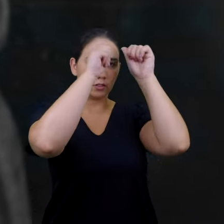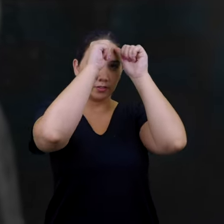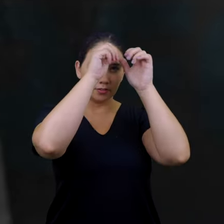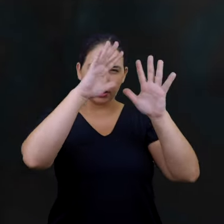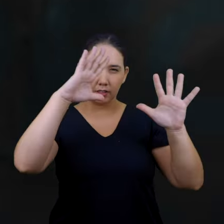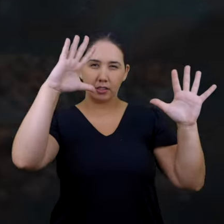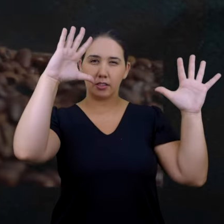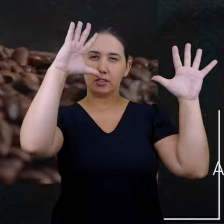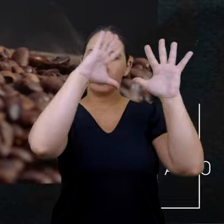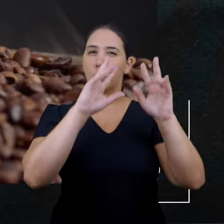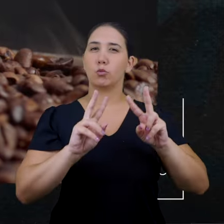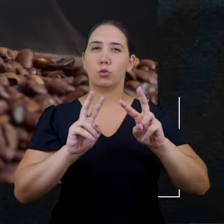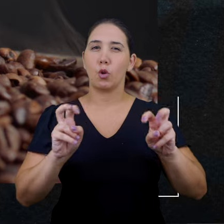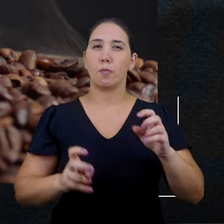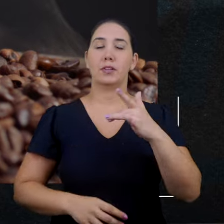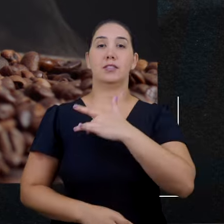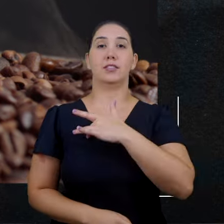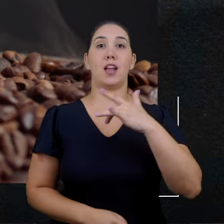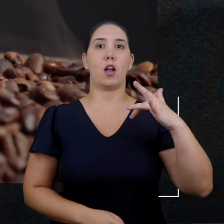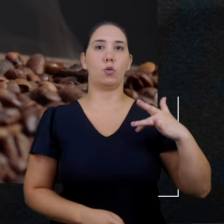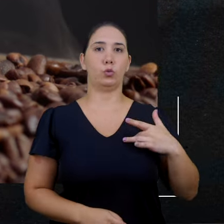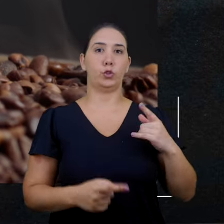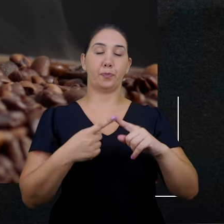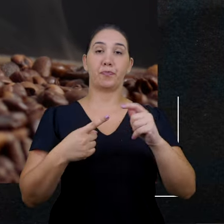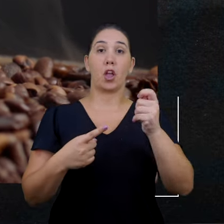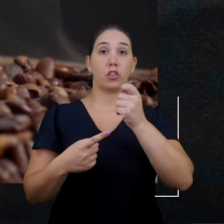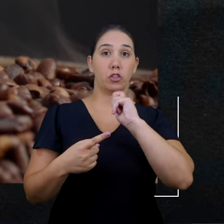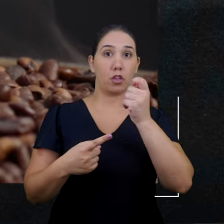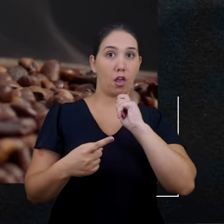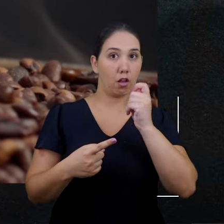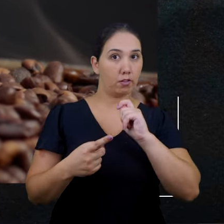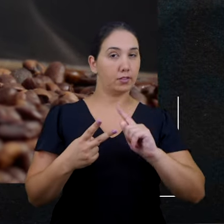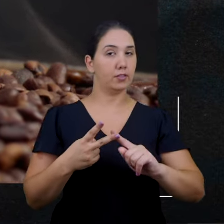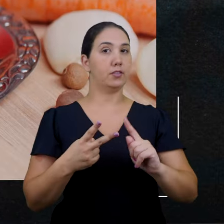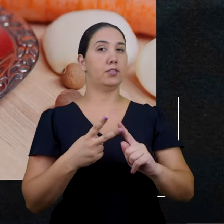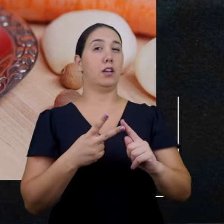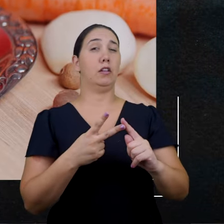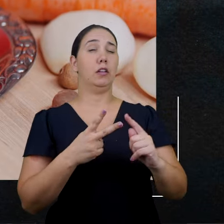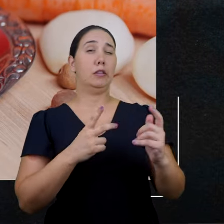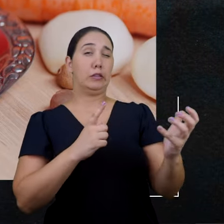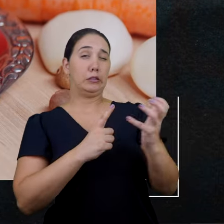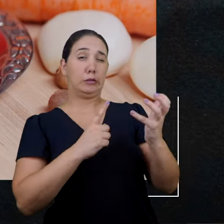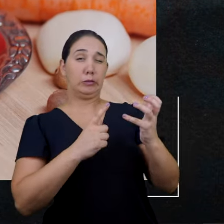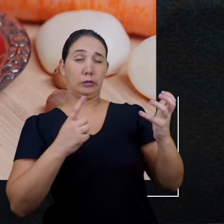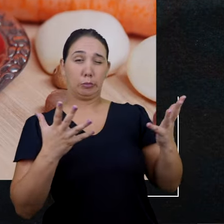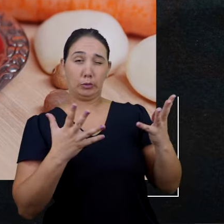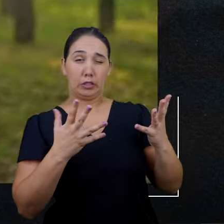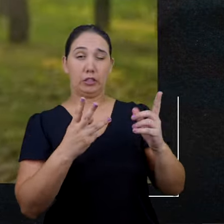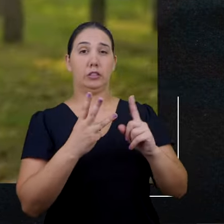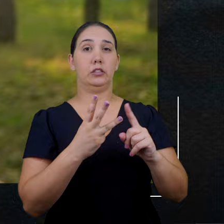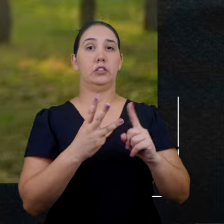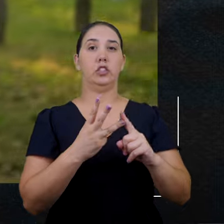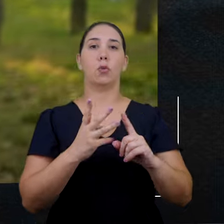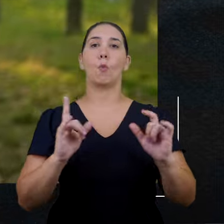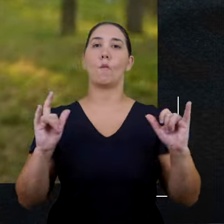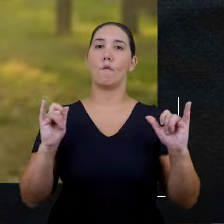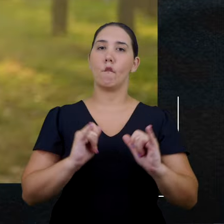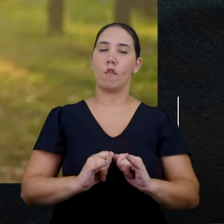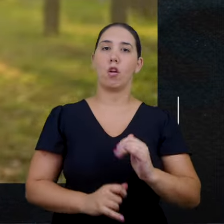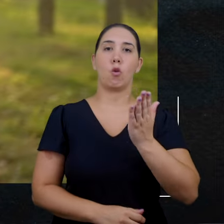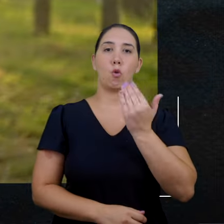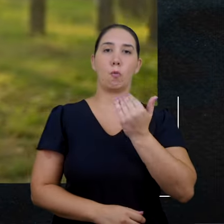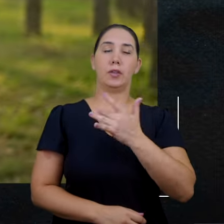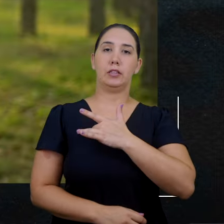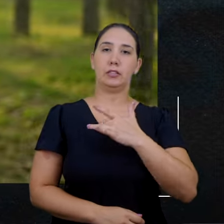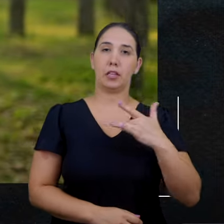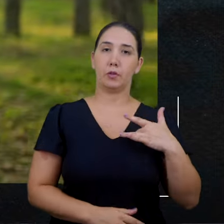relacionadas à saúde, como a abstenção de drogas e substâncias estimulantes, dieta equilibrada, atividade física,